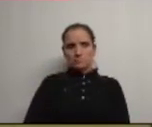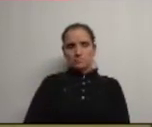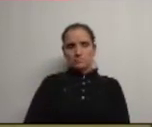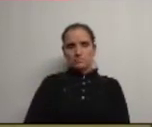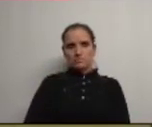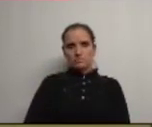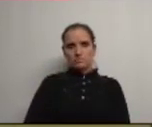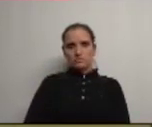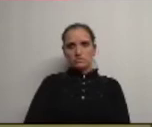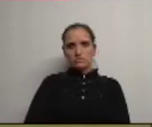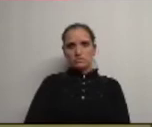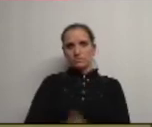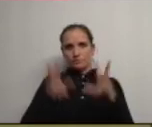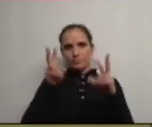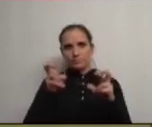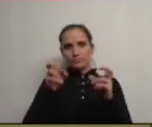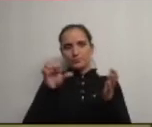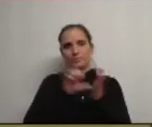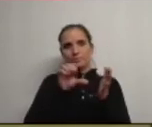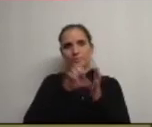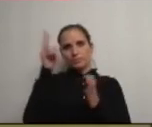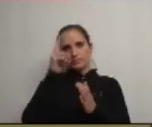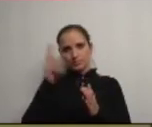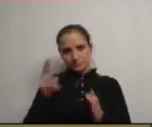sobre o Centro de Artes